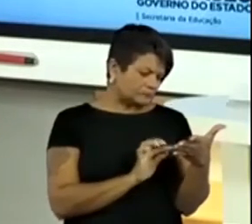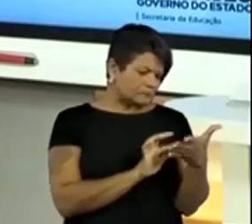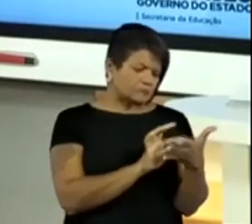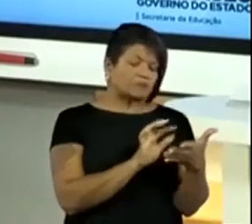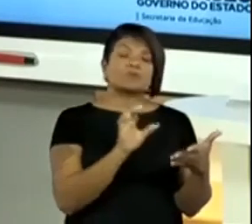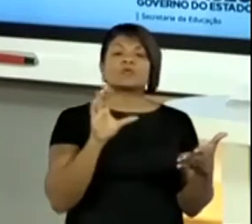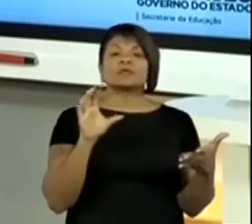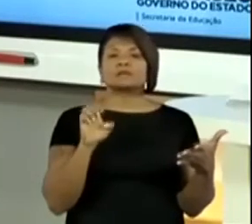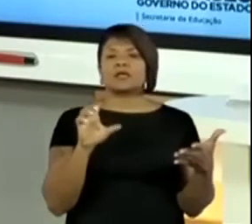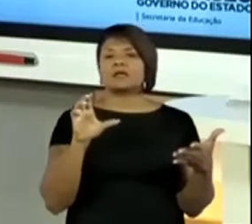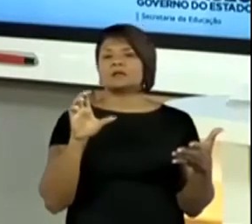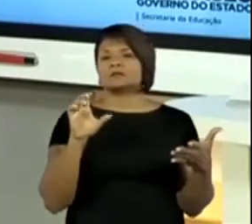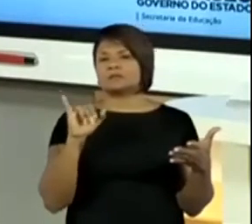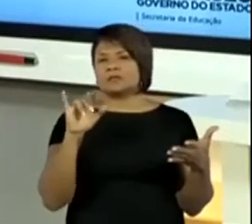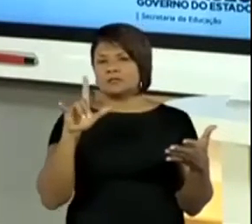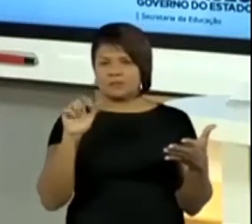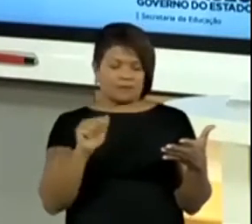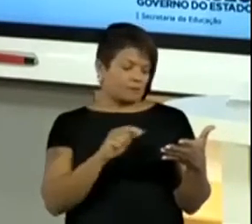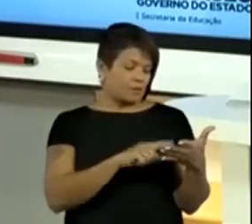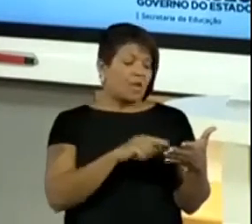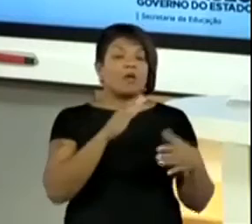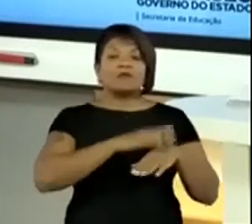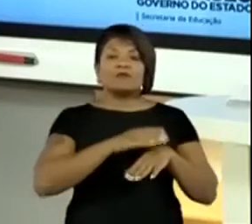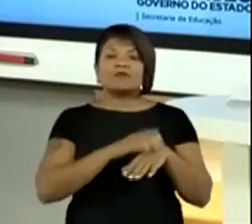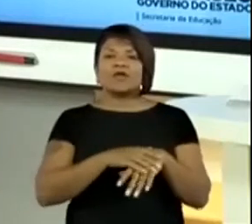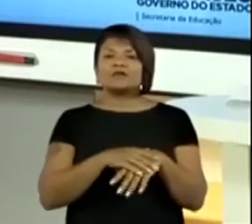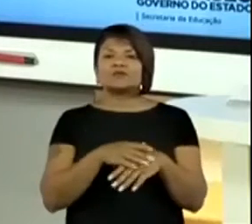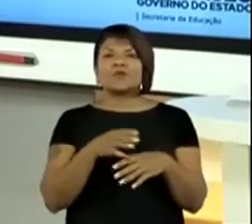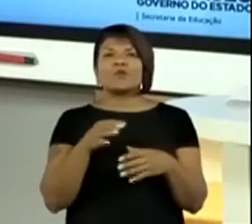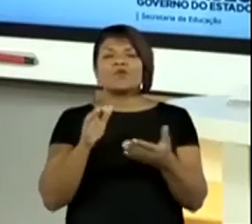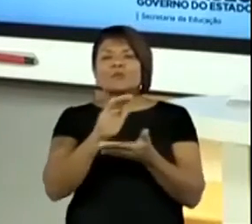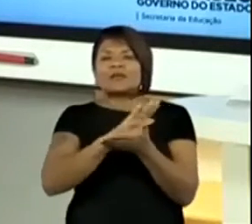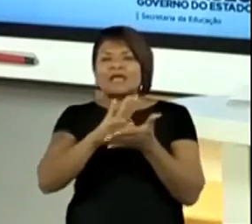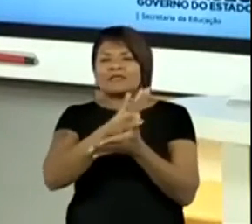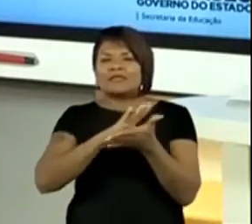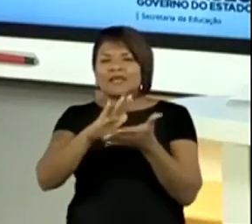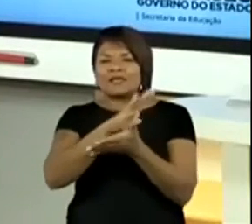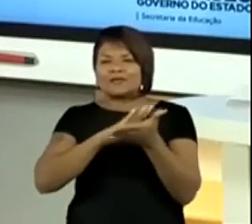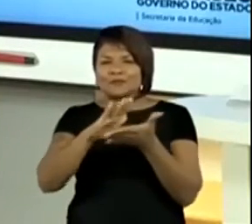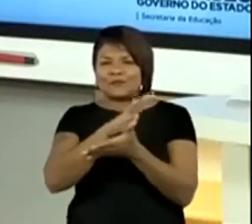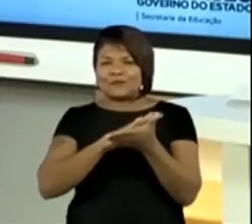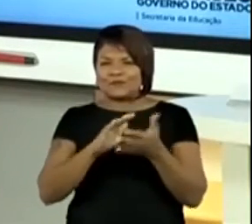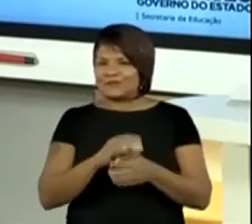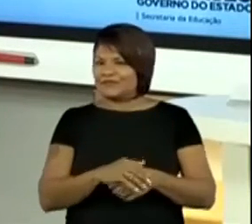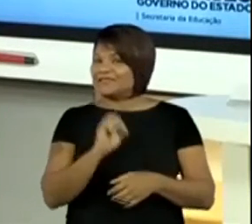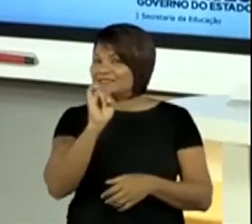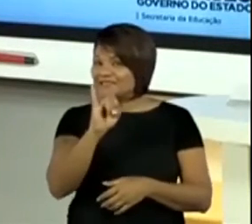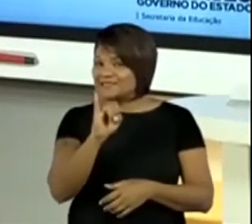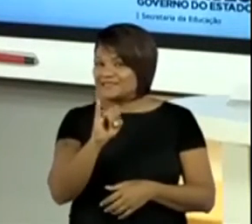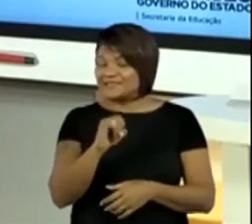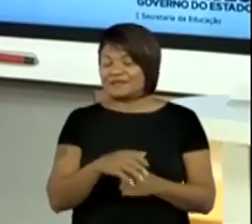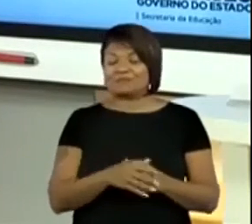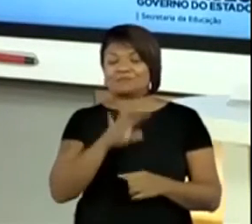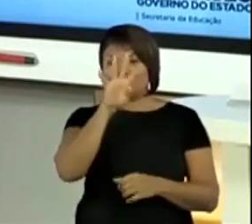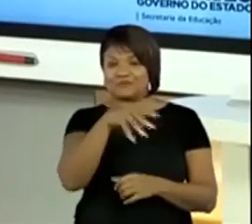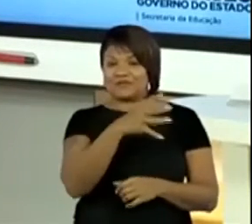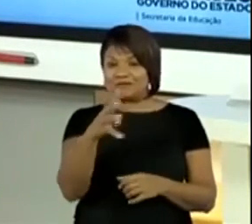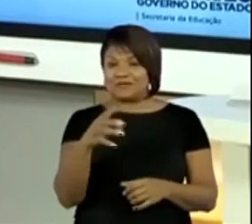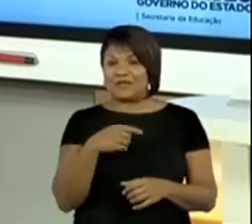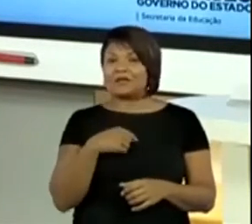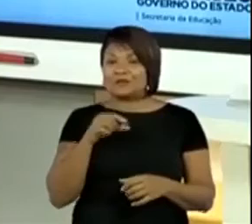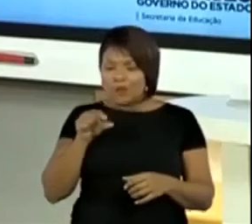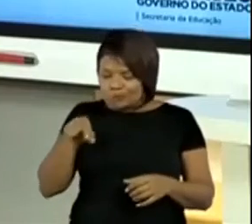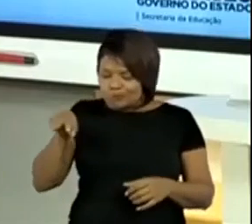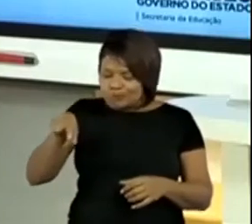A Cecília. Eu faço com forminhas de brigadeiro. Ai, Cecília, tivesse o brigadeiro... Se fosse o jogo da velha, a gente jogava com o